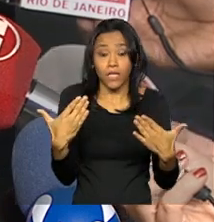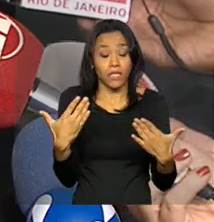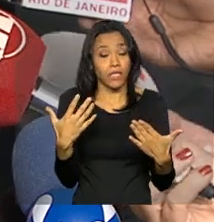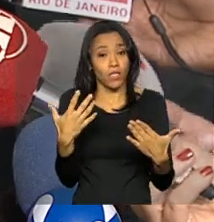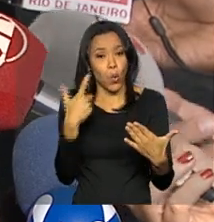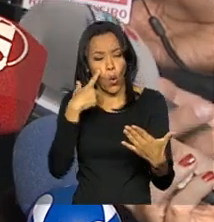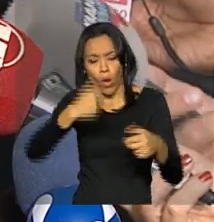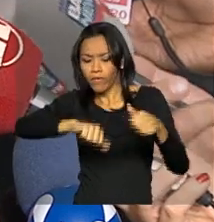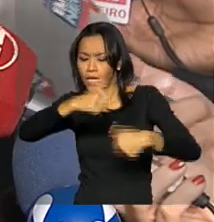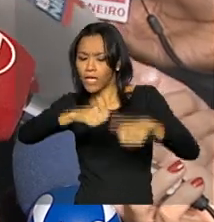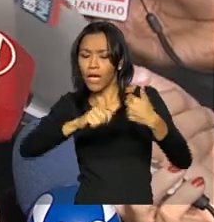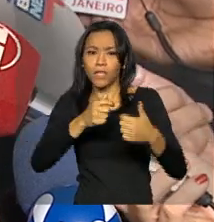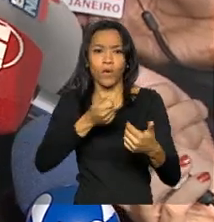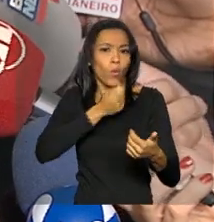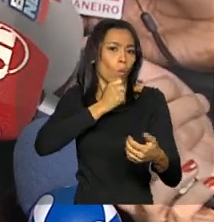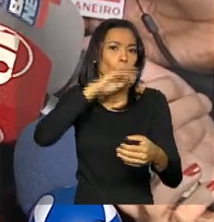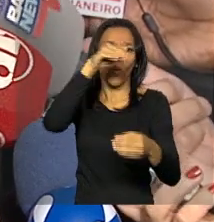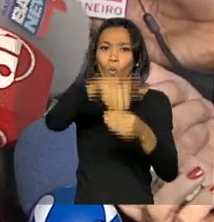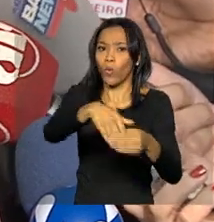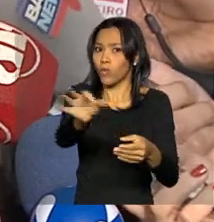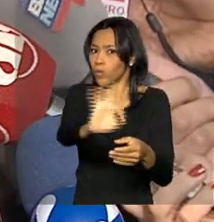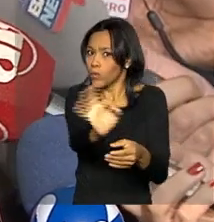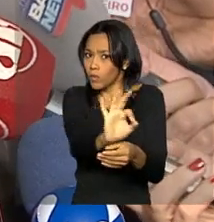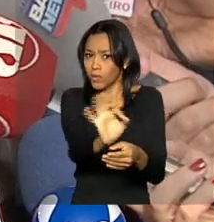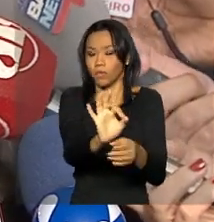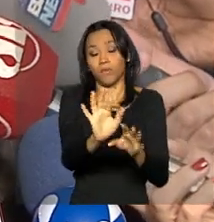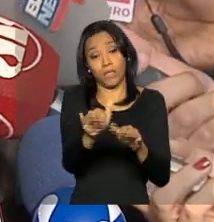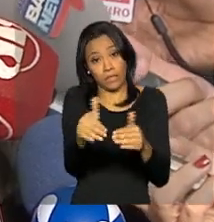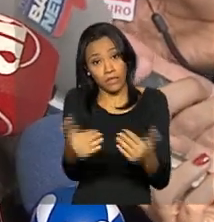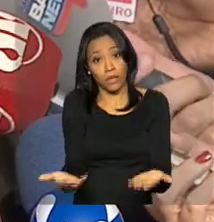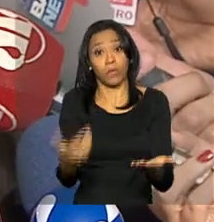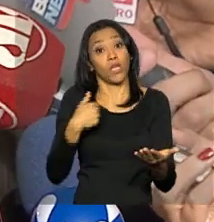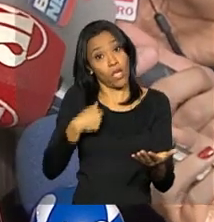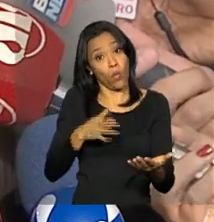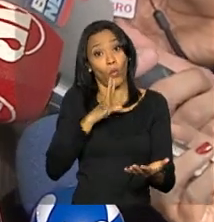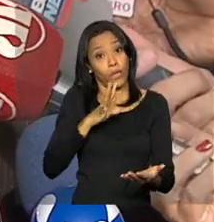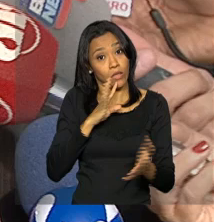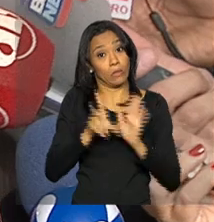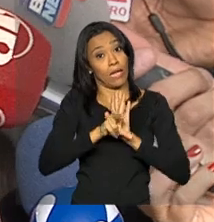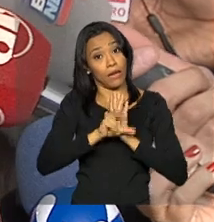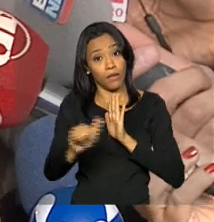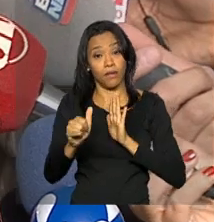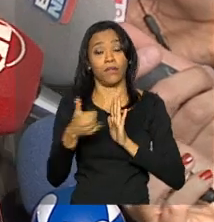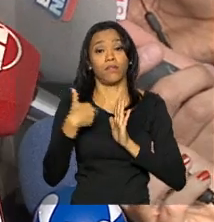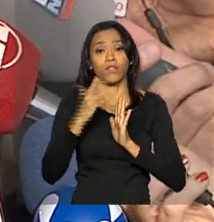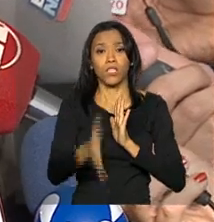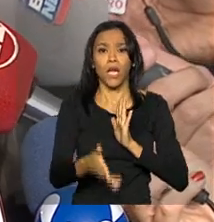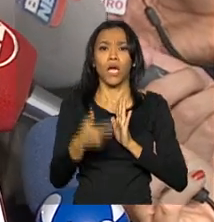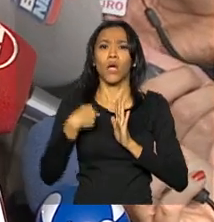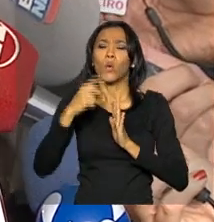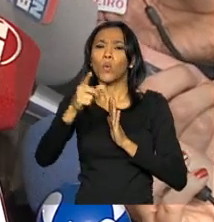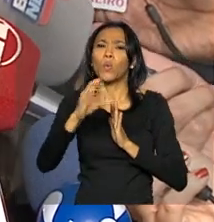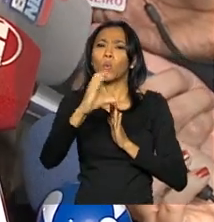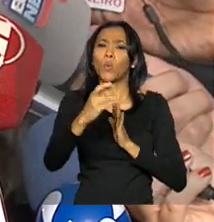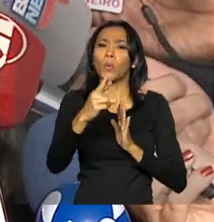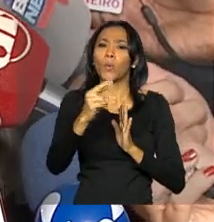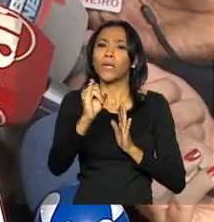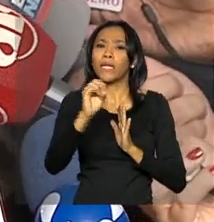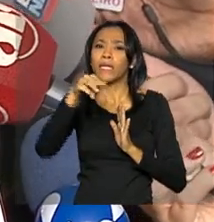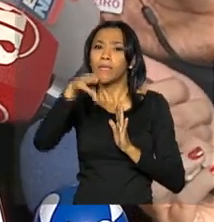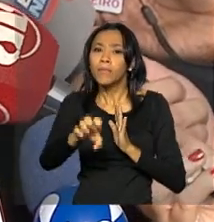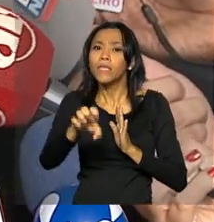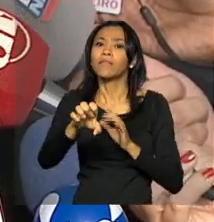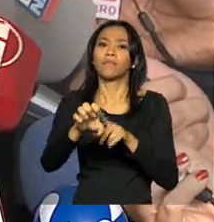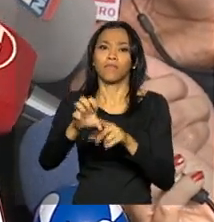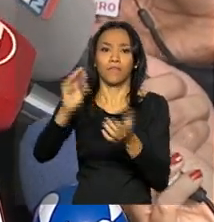votadas e julgadas. Como, pelo que eu conheço da lei, o crime de responsabilidade tem que ser no